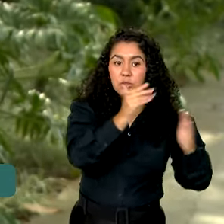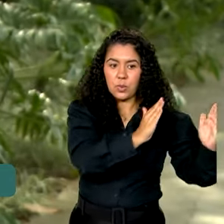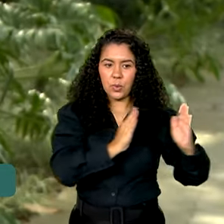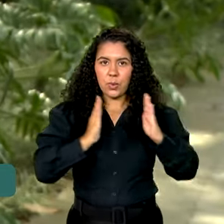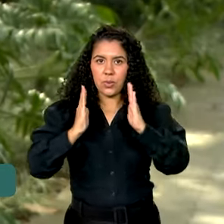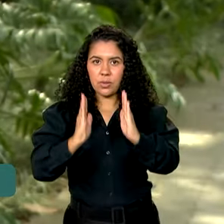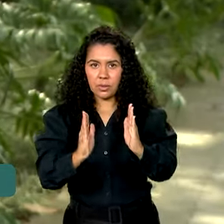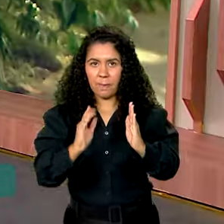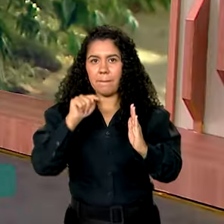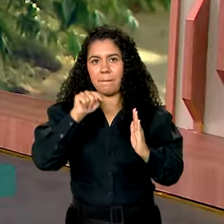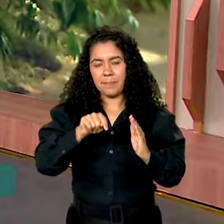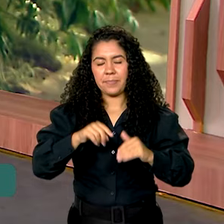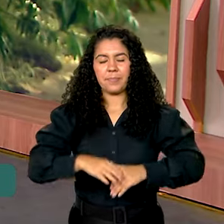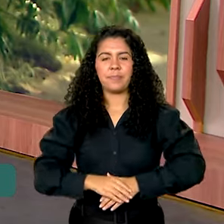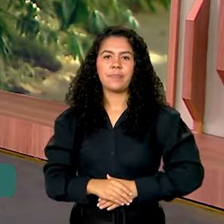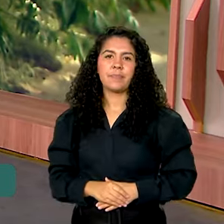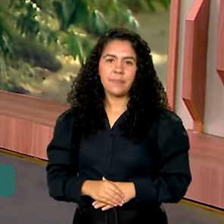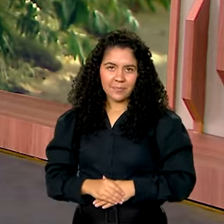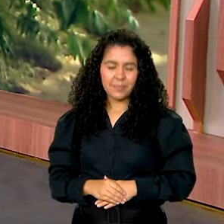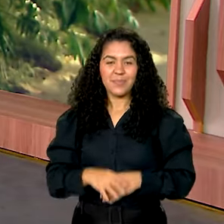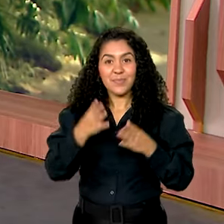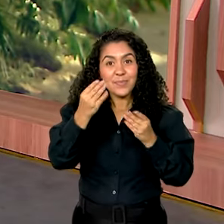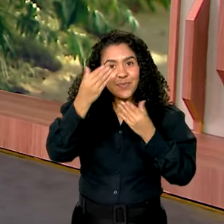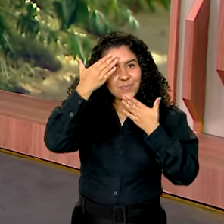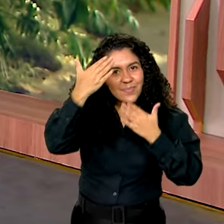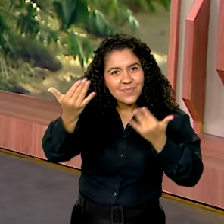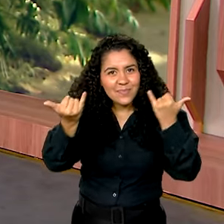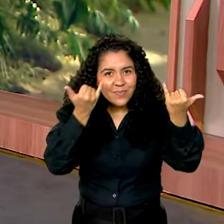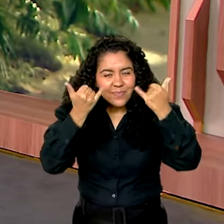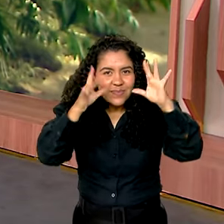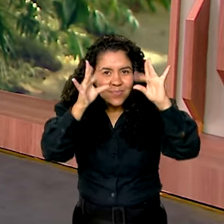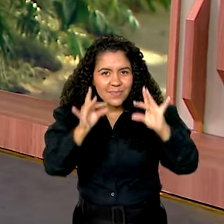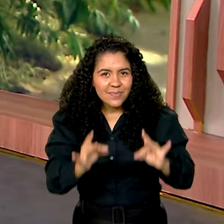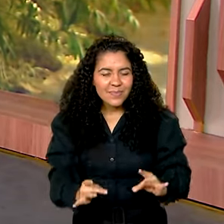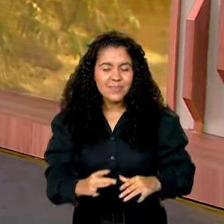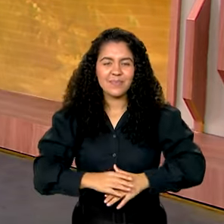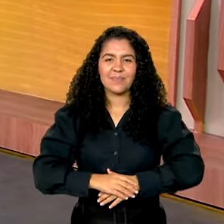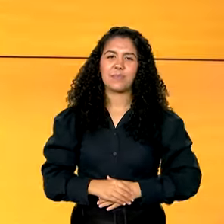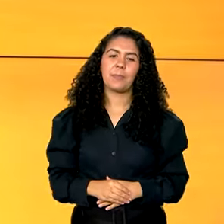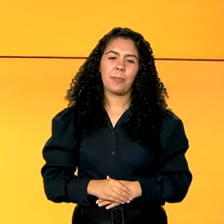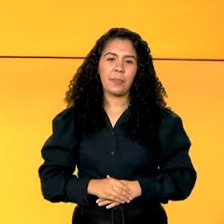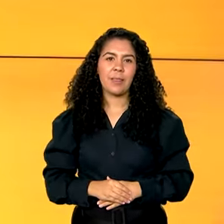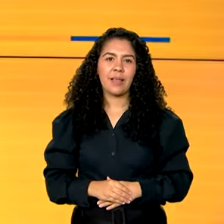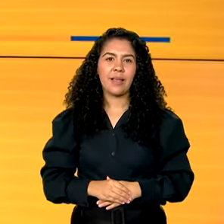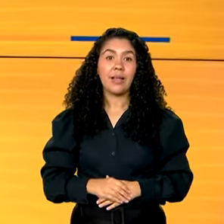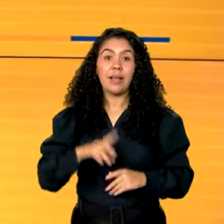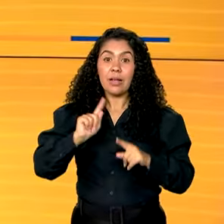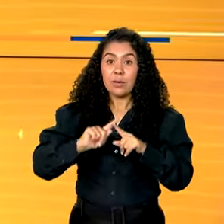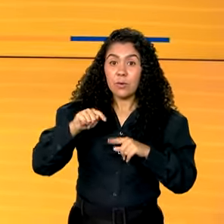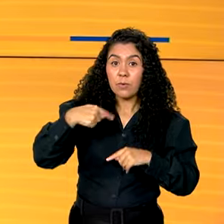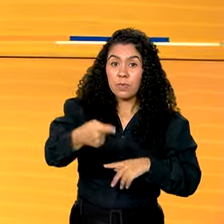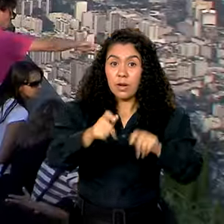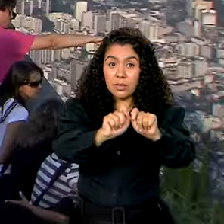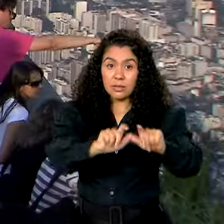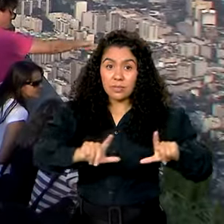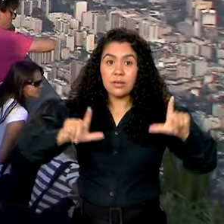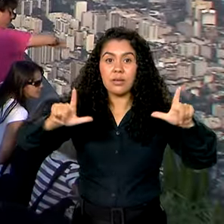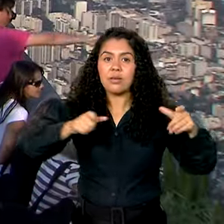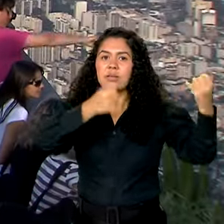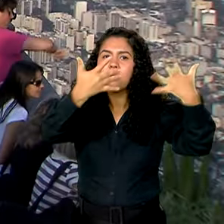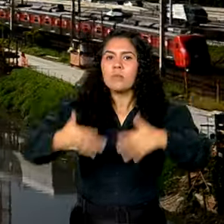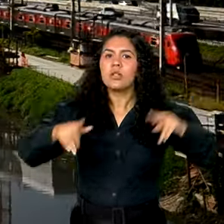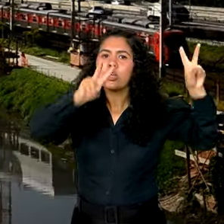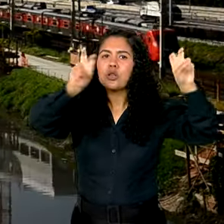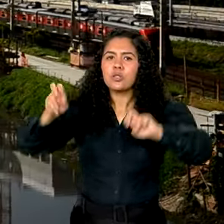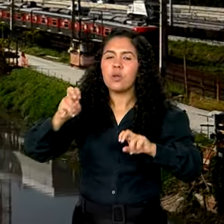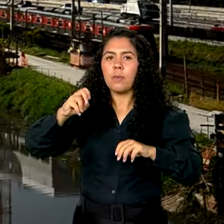etapa. Carol. Muito obrigada pelas suas informações, Dimas. E veja a seguir. O gasto